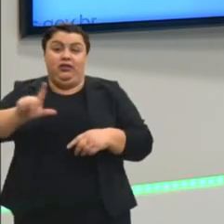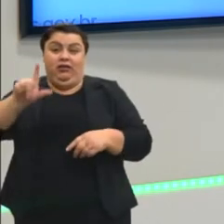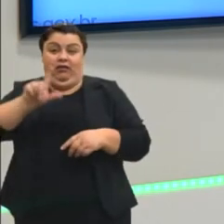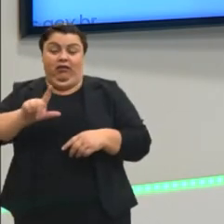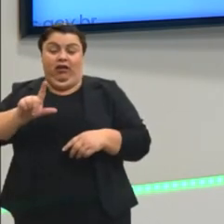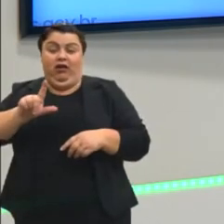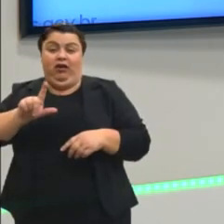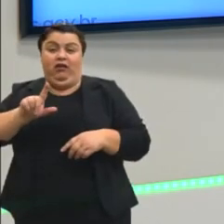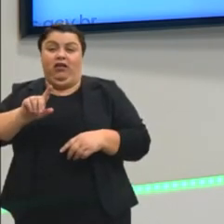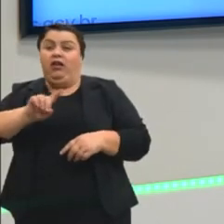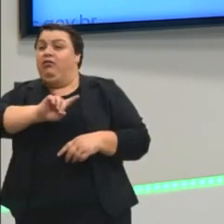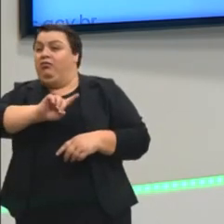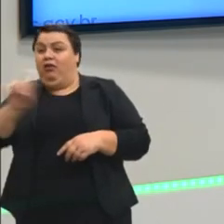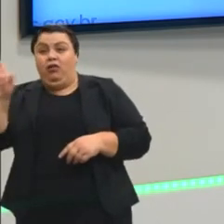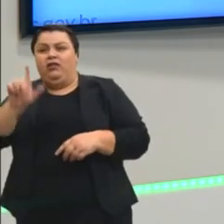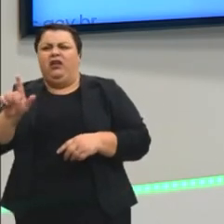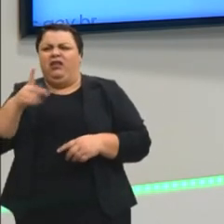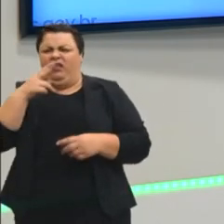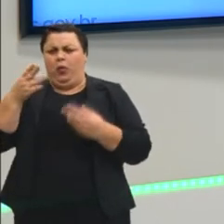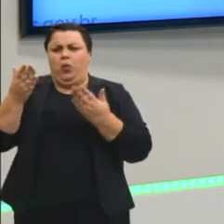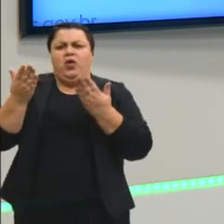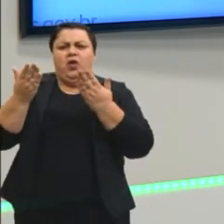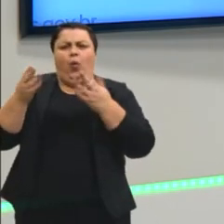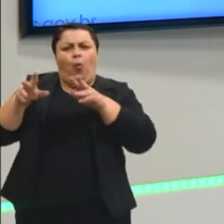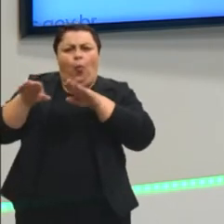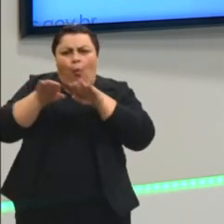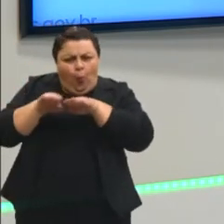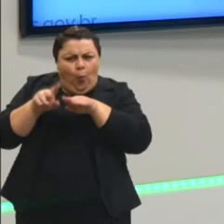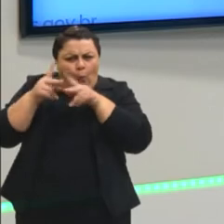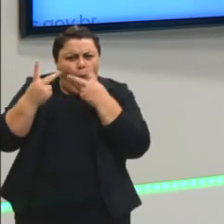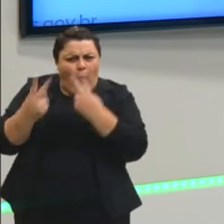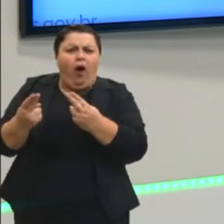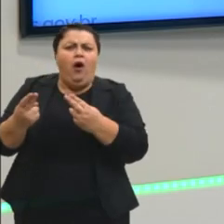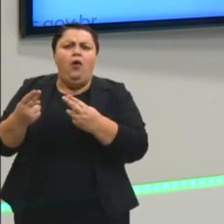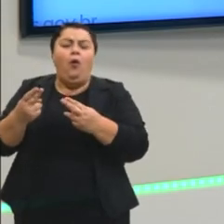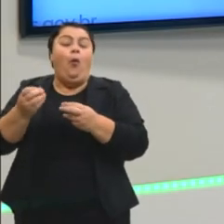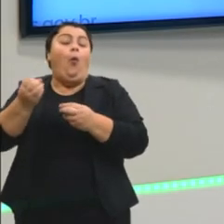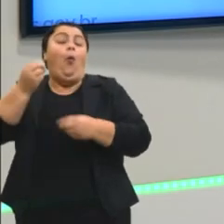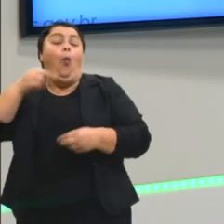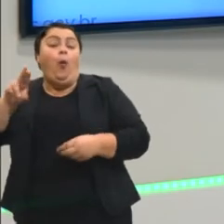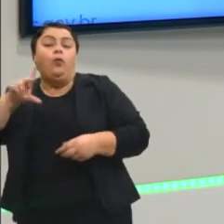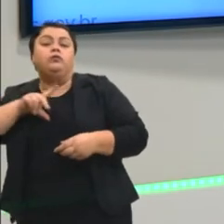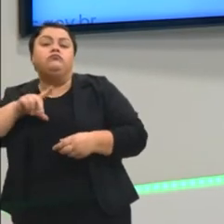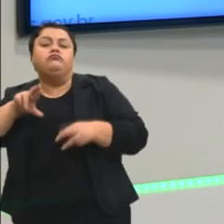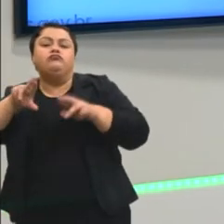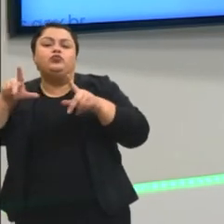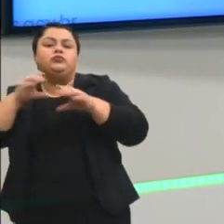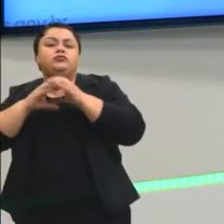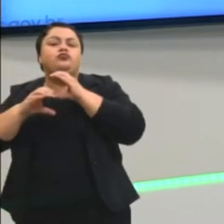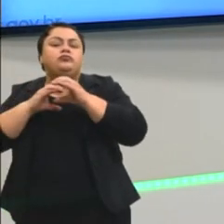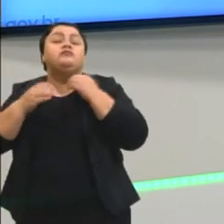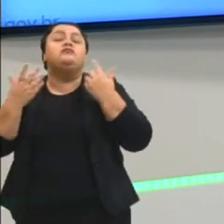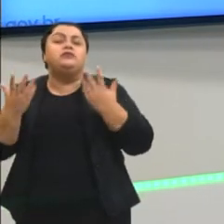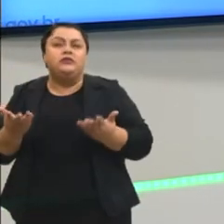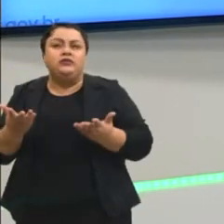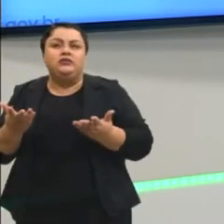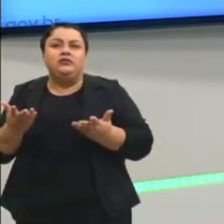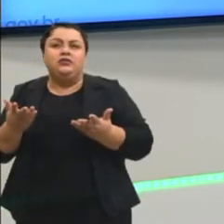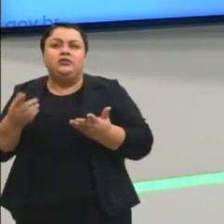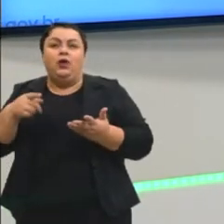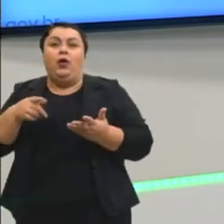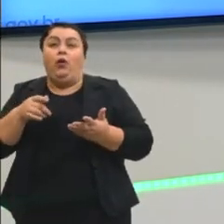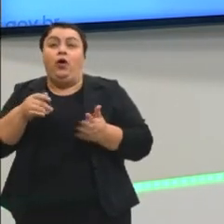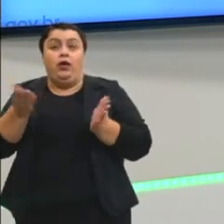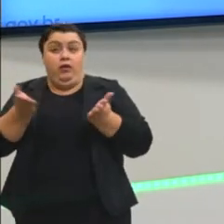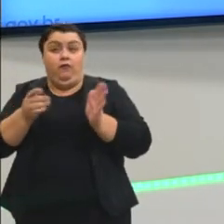idênticas, ou elas comunicam de maneira diferente a mensagem que elas querem trazer. Para isso, trouxe alguns